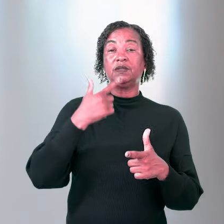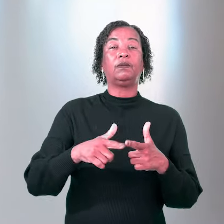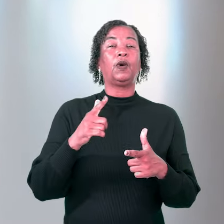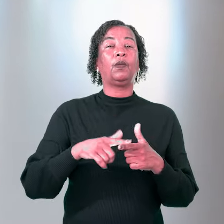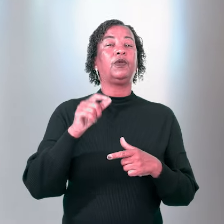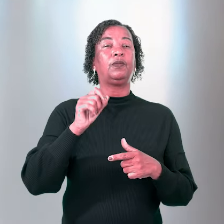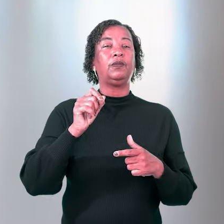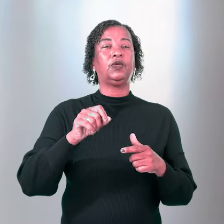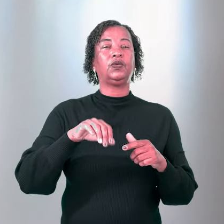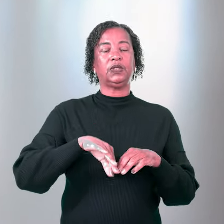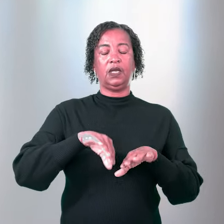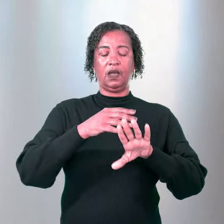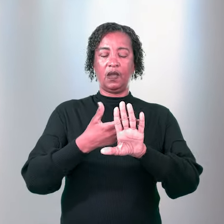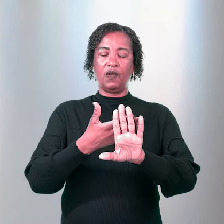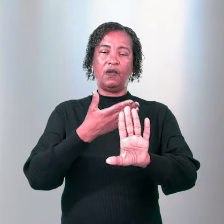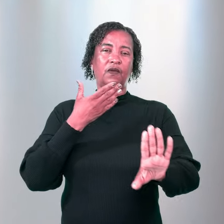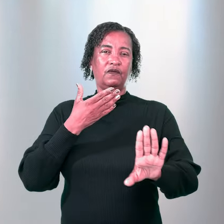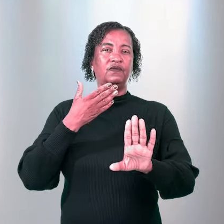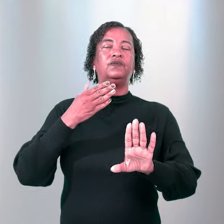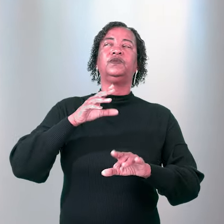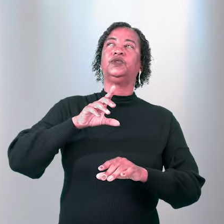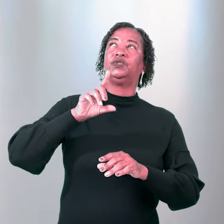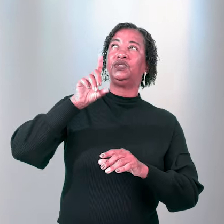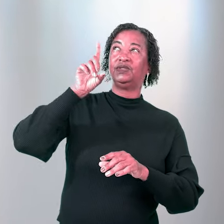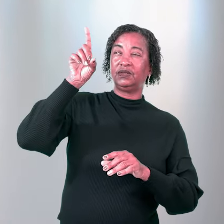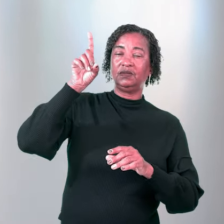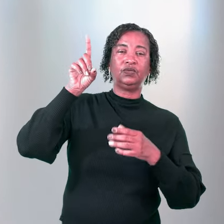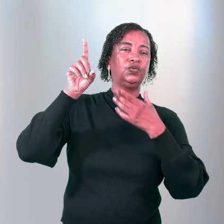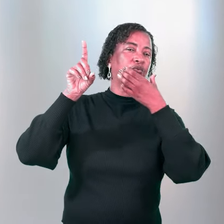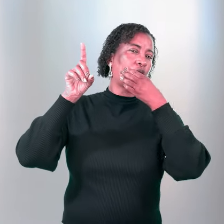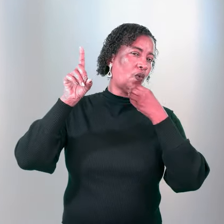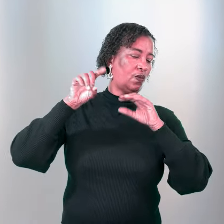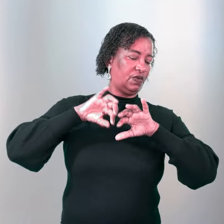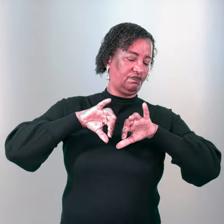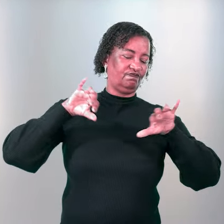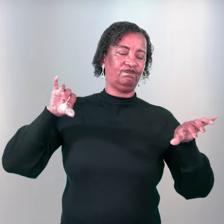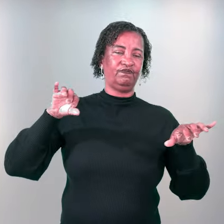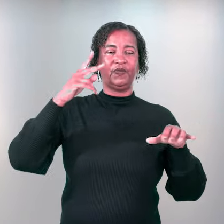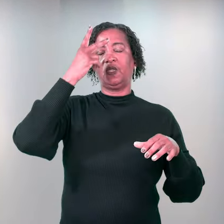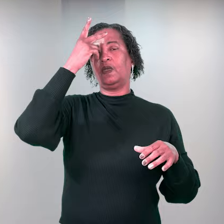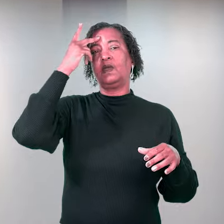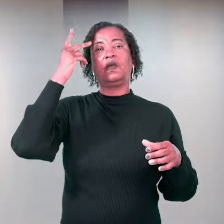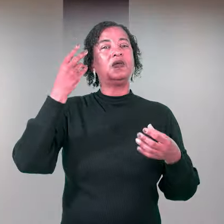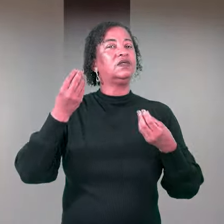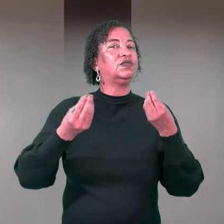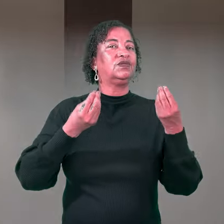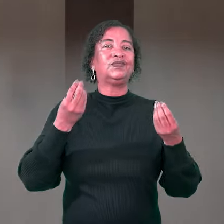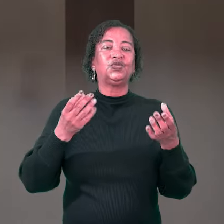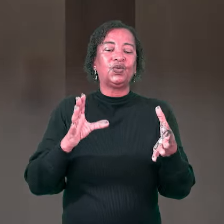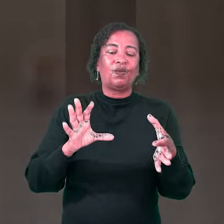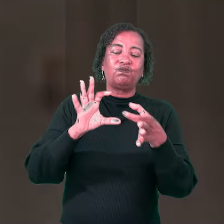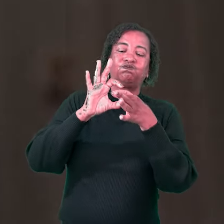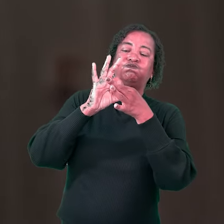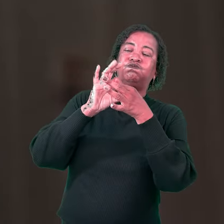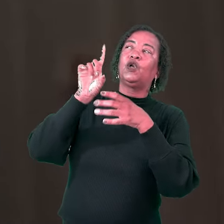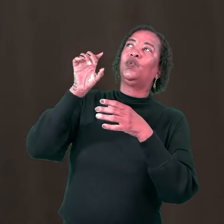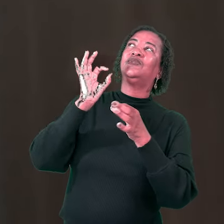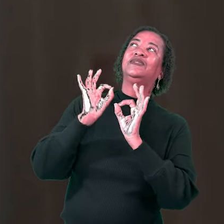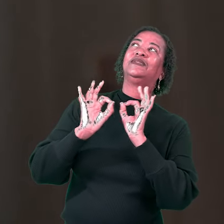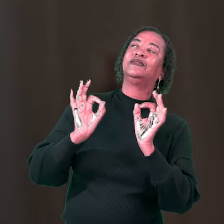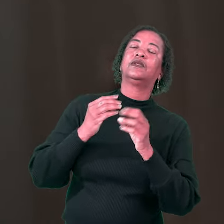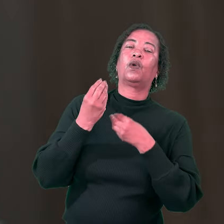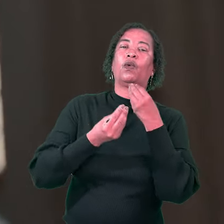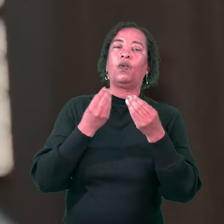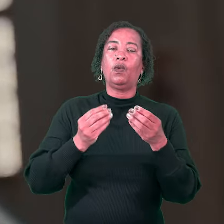da separação entre Deus e o homem. Se as pessoas não estão reconciliadas com Deus, como podem se reconciliar umas com as outras, hein?